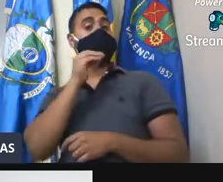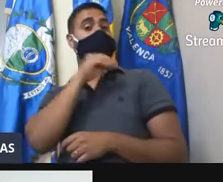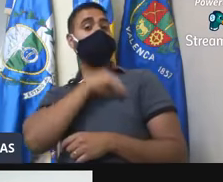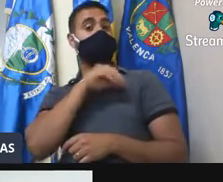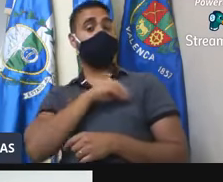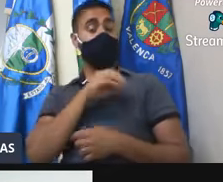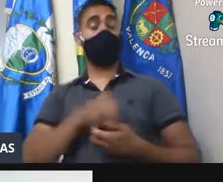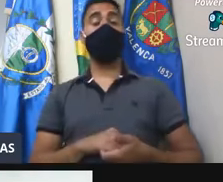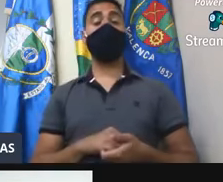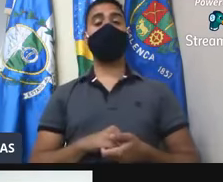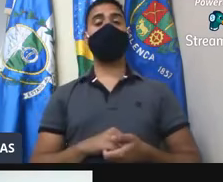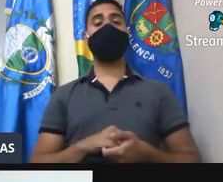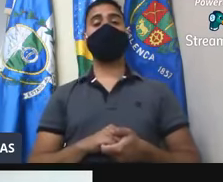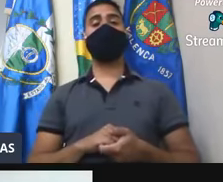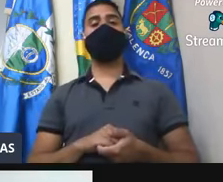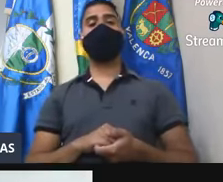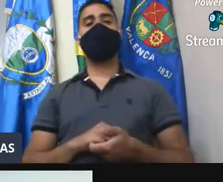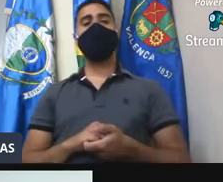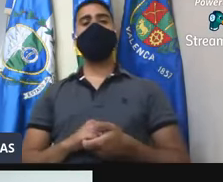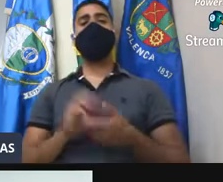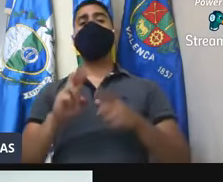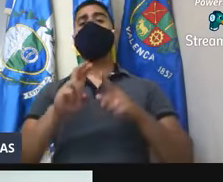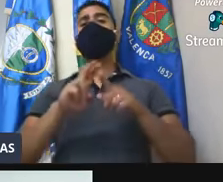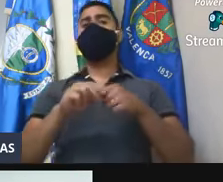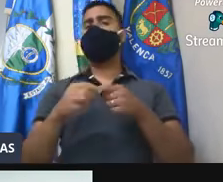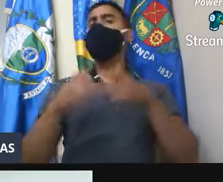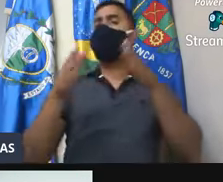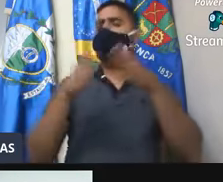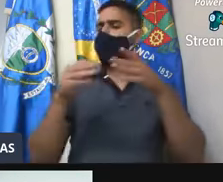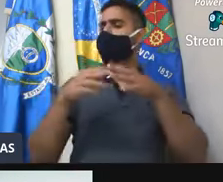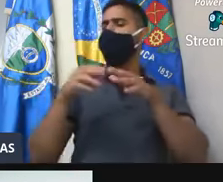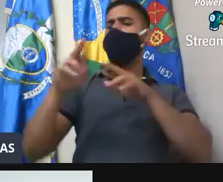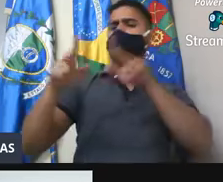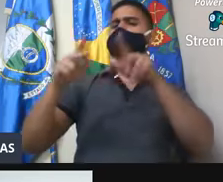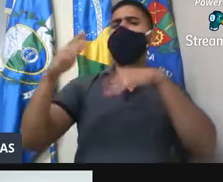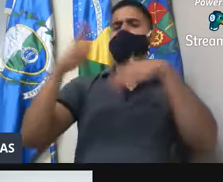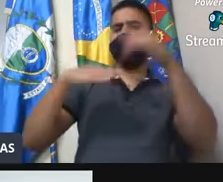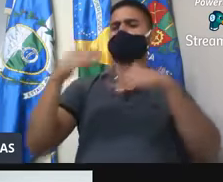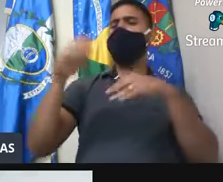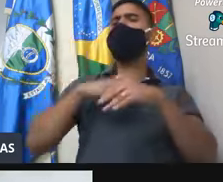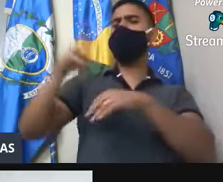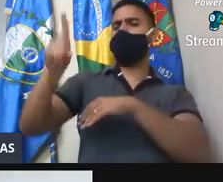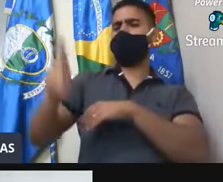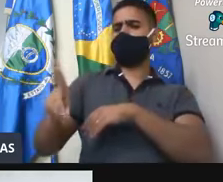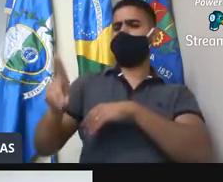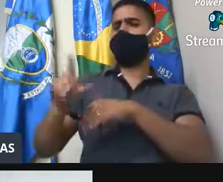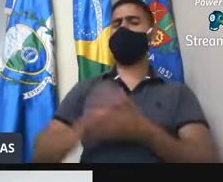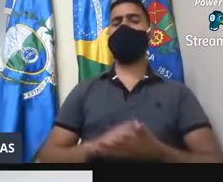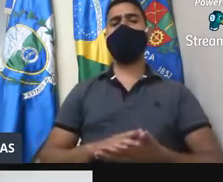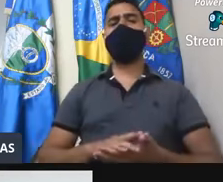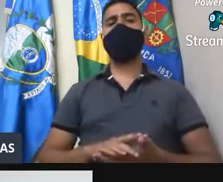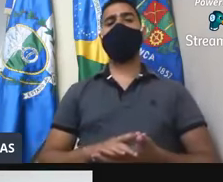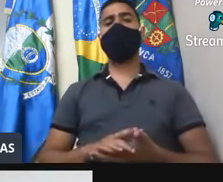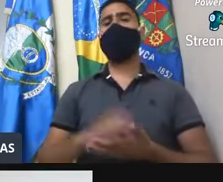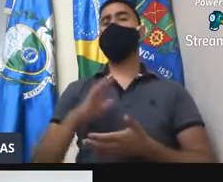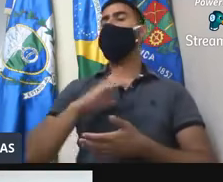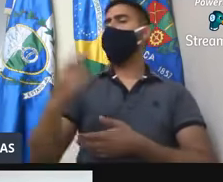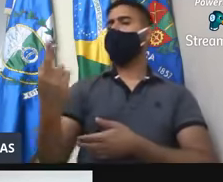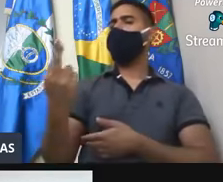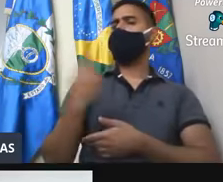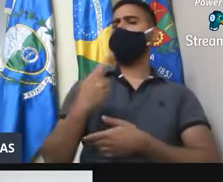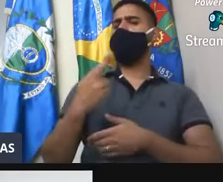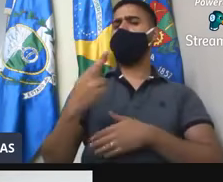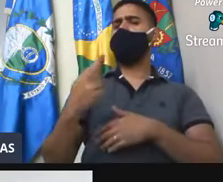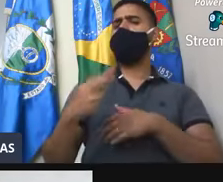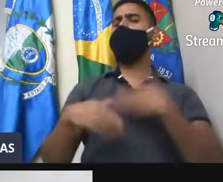na, nos ganhos, né, nos, nos proventos deles, então a gente pede também para os outros funcionários que têm direito a isso aí,